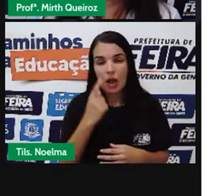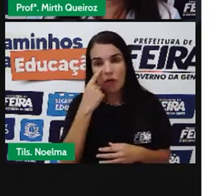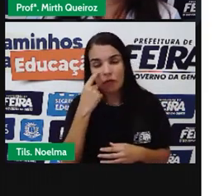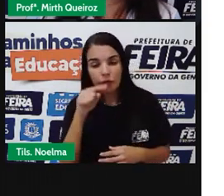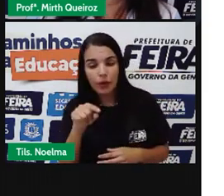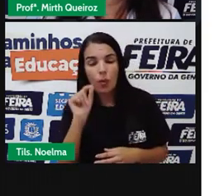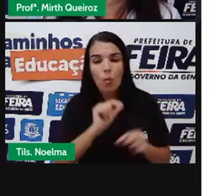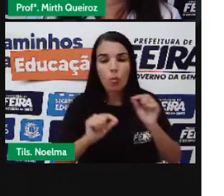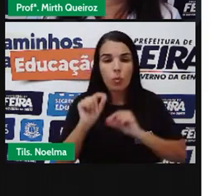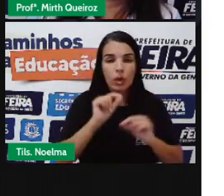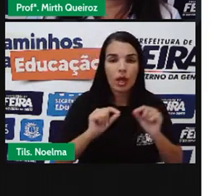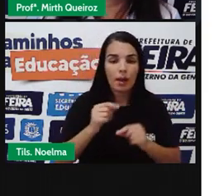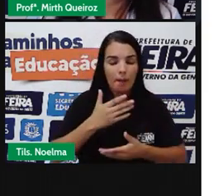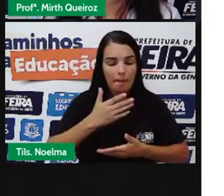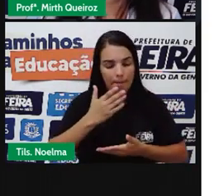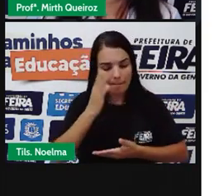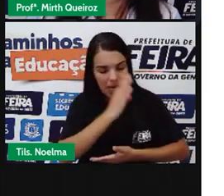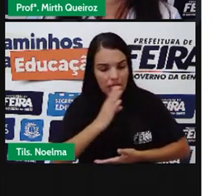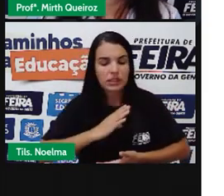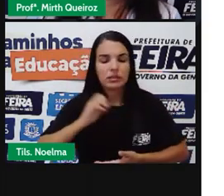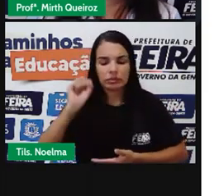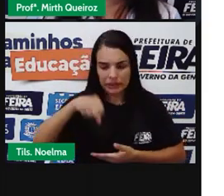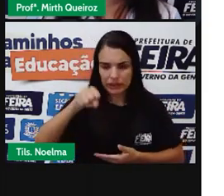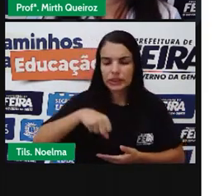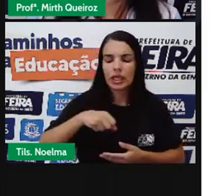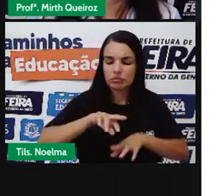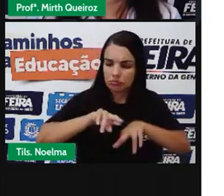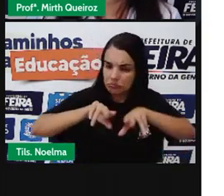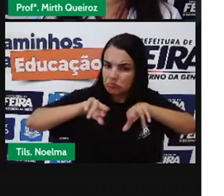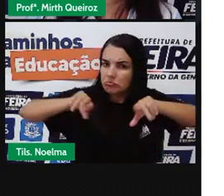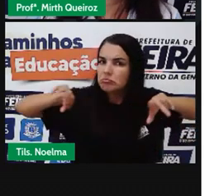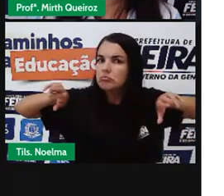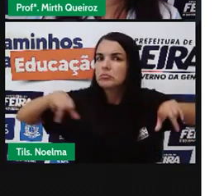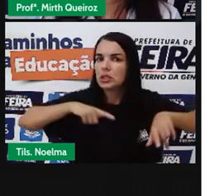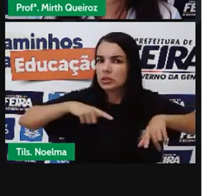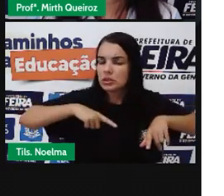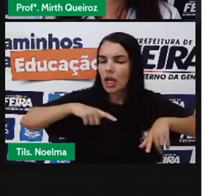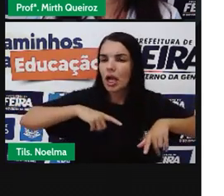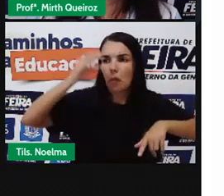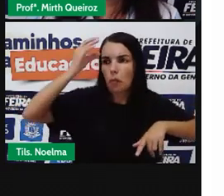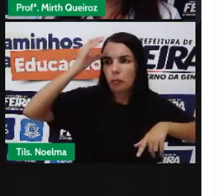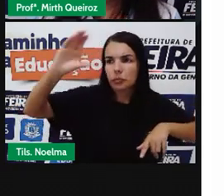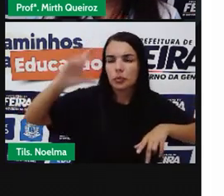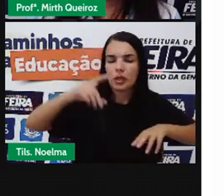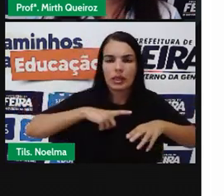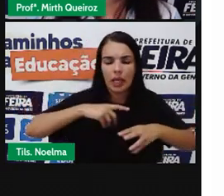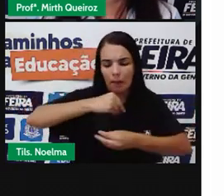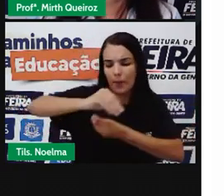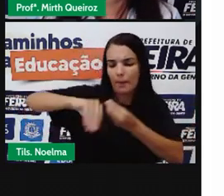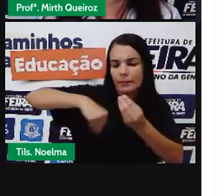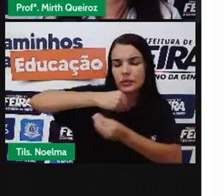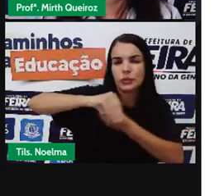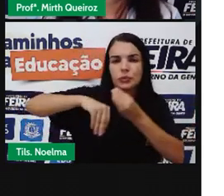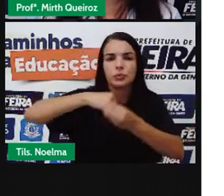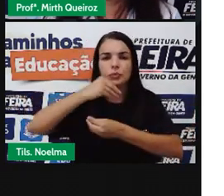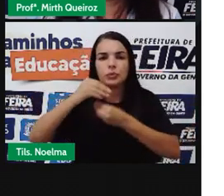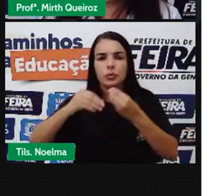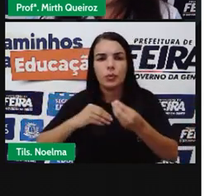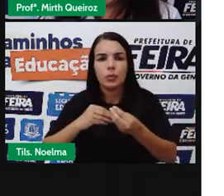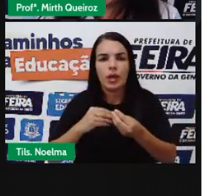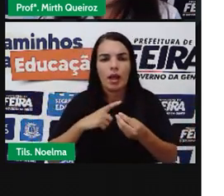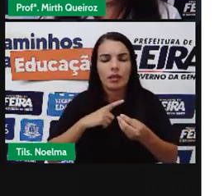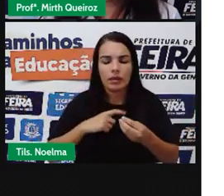viu que o Brasil Ele é sim um país diverso Ele é um país de miscigenação Ele é um país